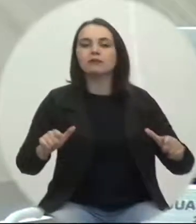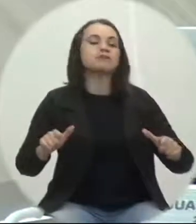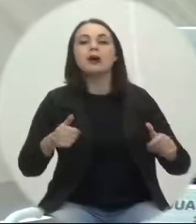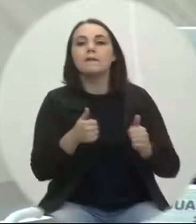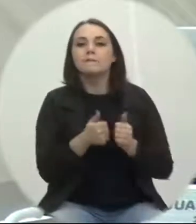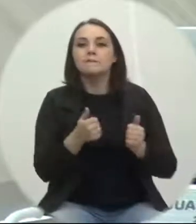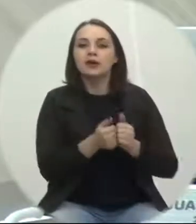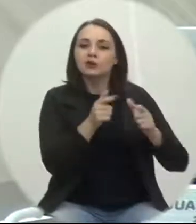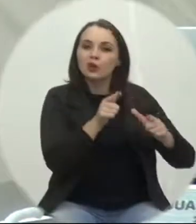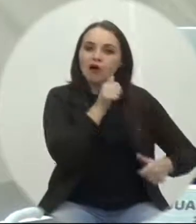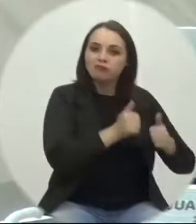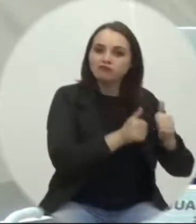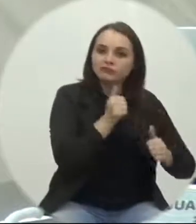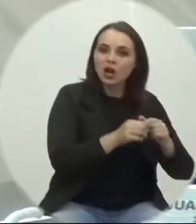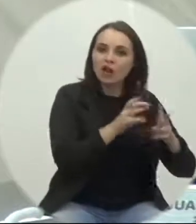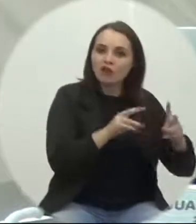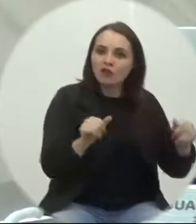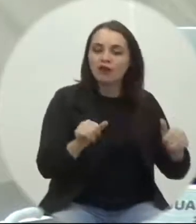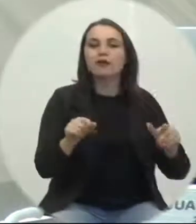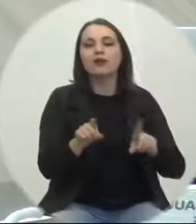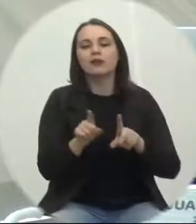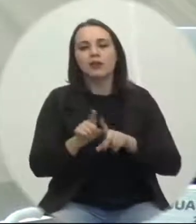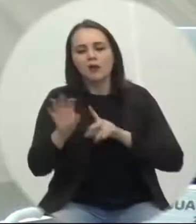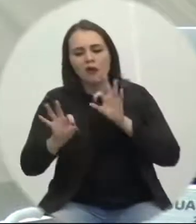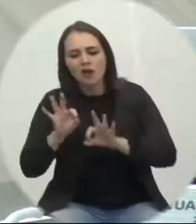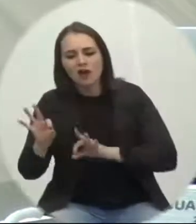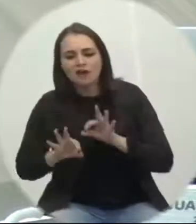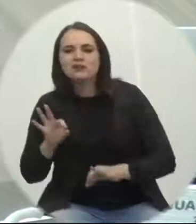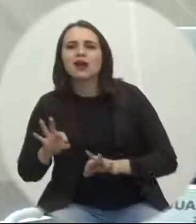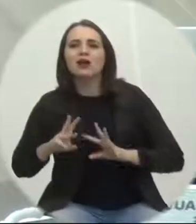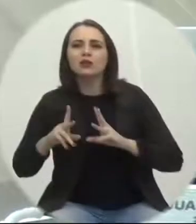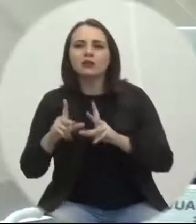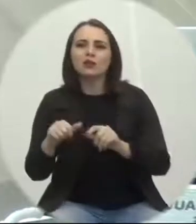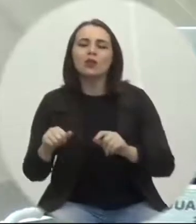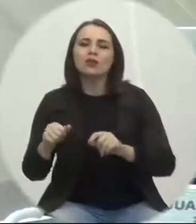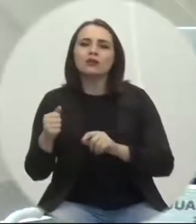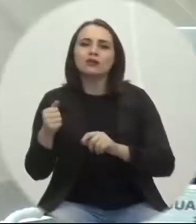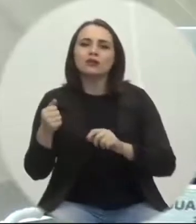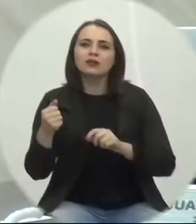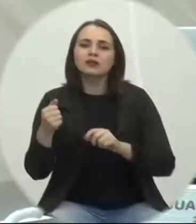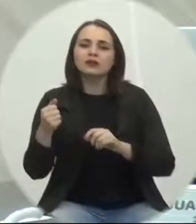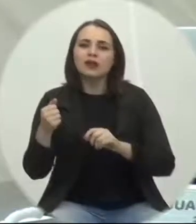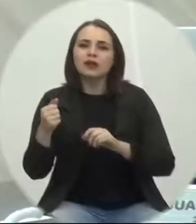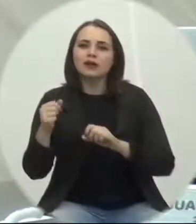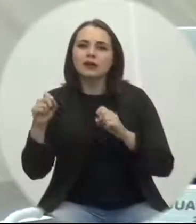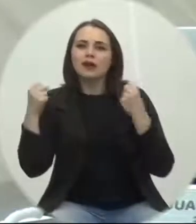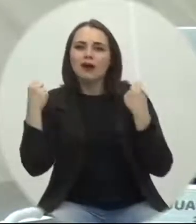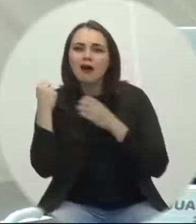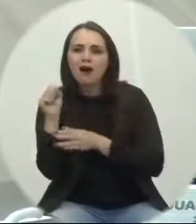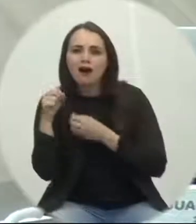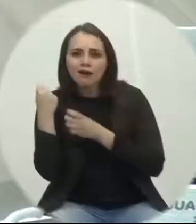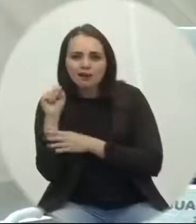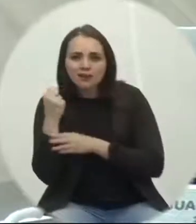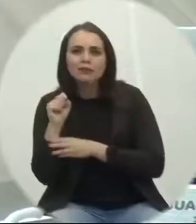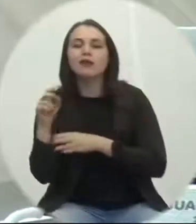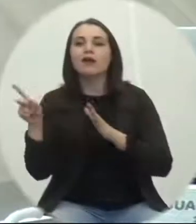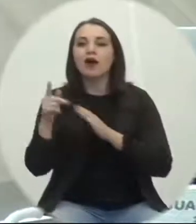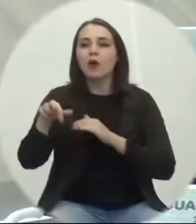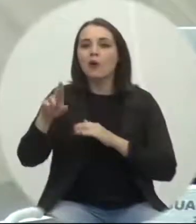pintura e concerto nos aparelhos de academia ao ar livre ambos localizados no bairro Cristo Redentor. Indicação